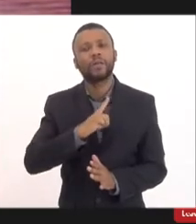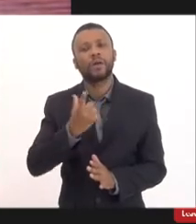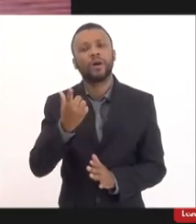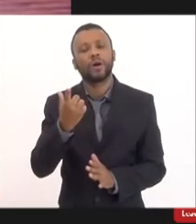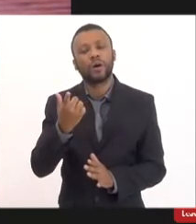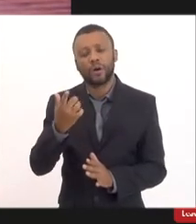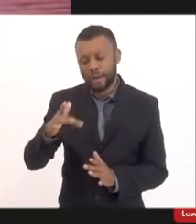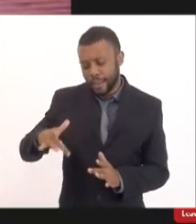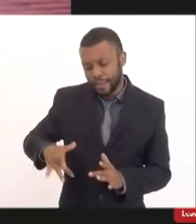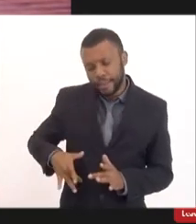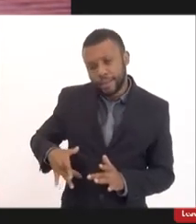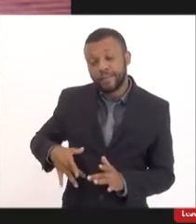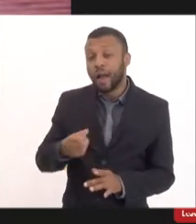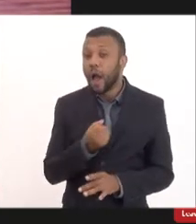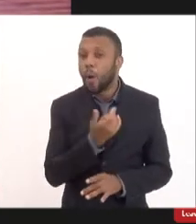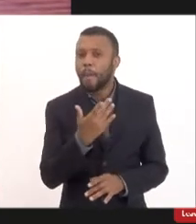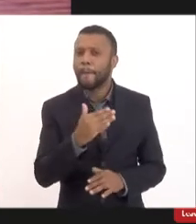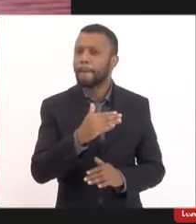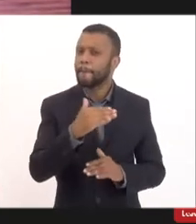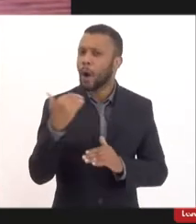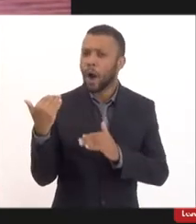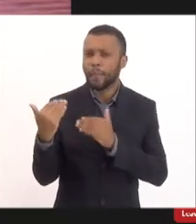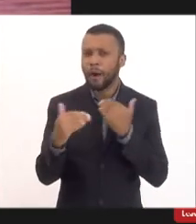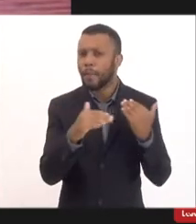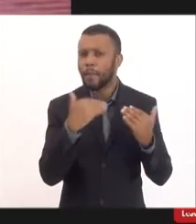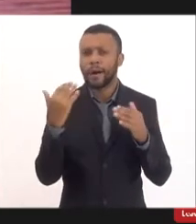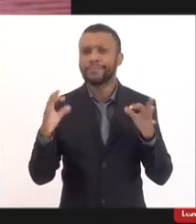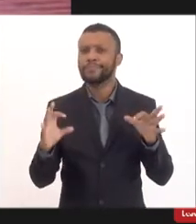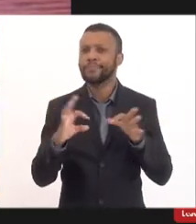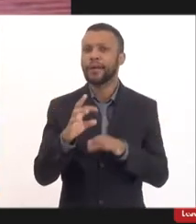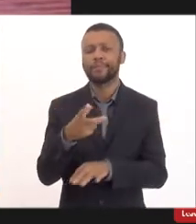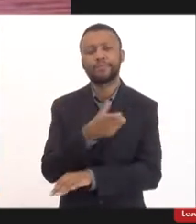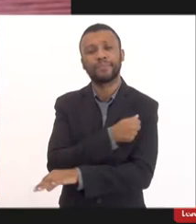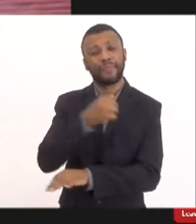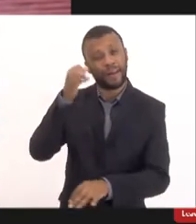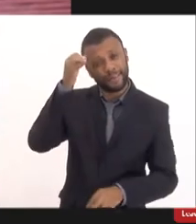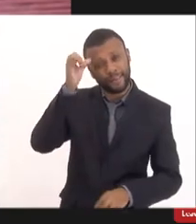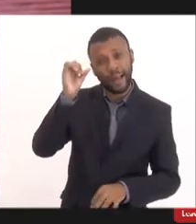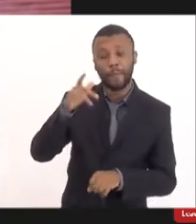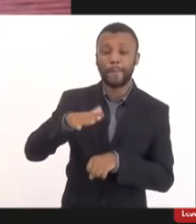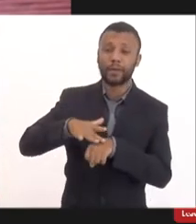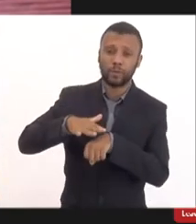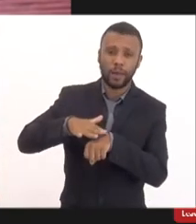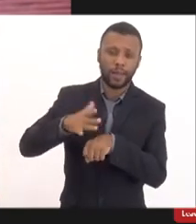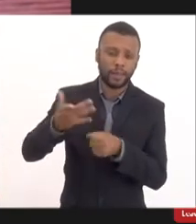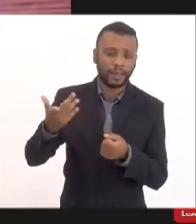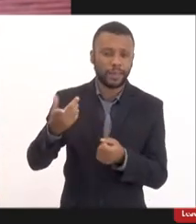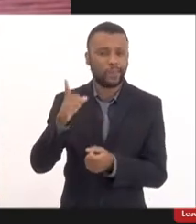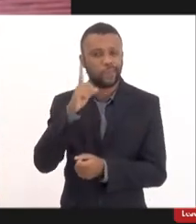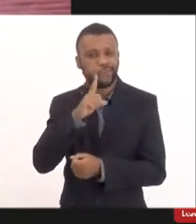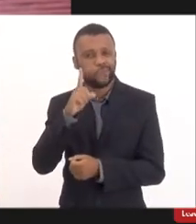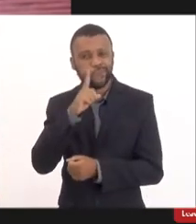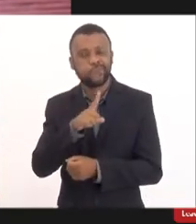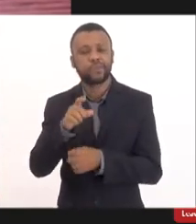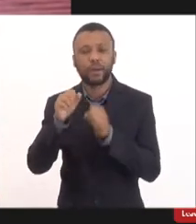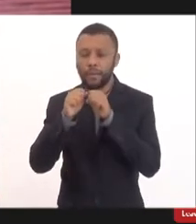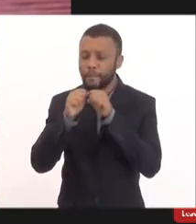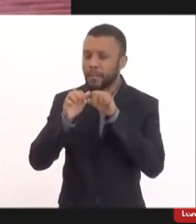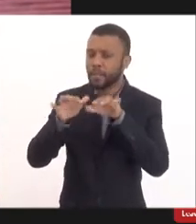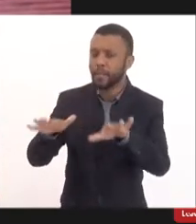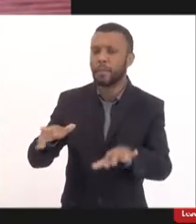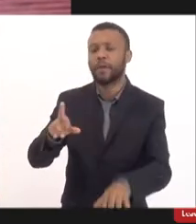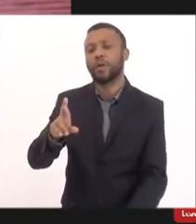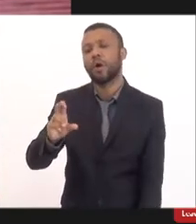outro e algumas mortes relacionadas com a vacina para evitar uma doença aqui nos Estados Unidos a doença infecção pelo rota vírus